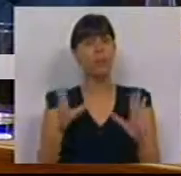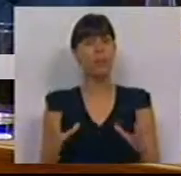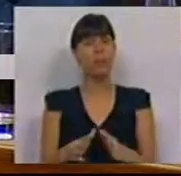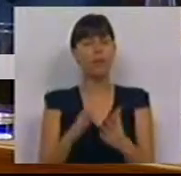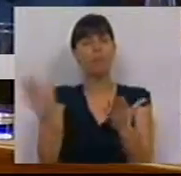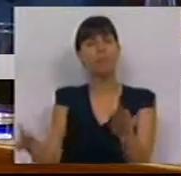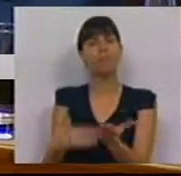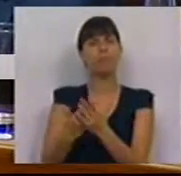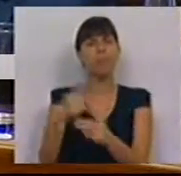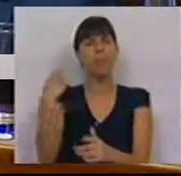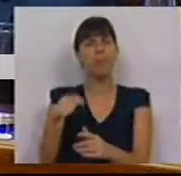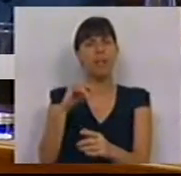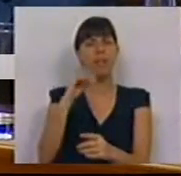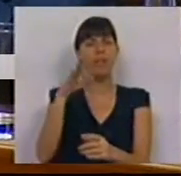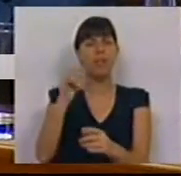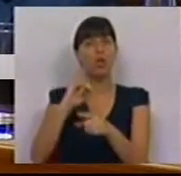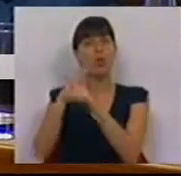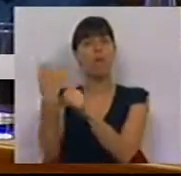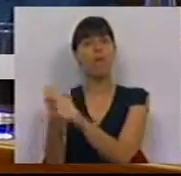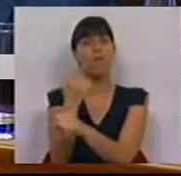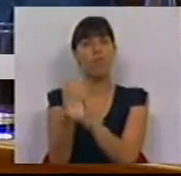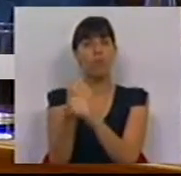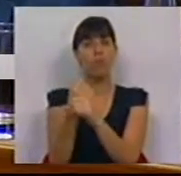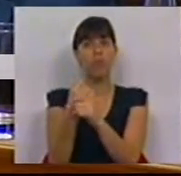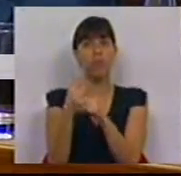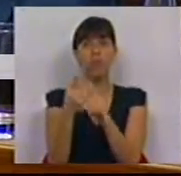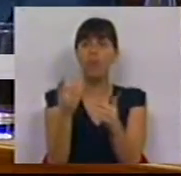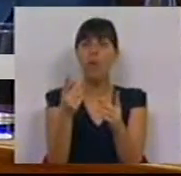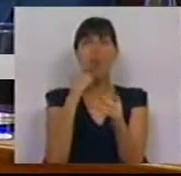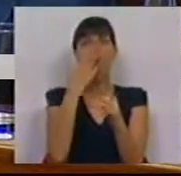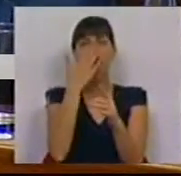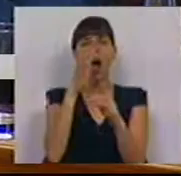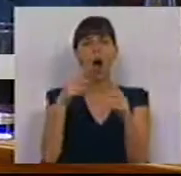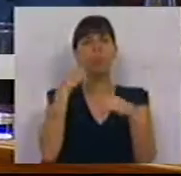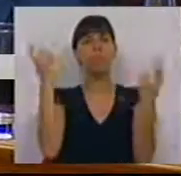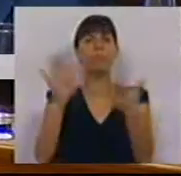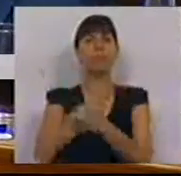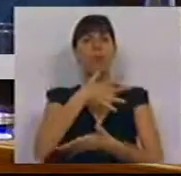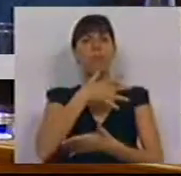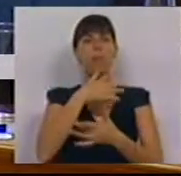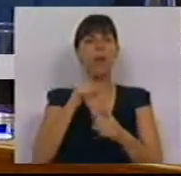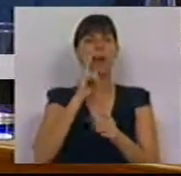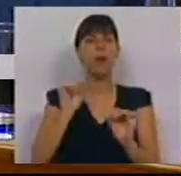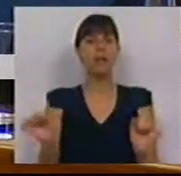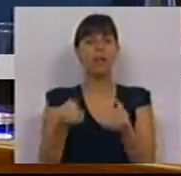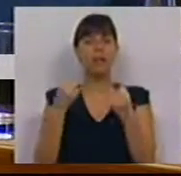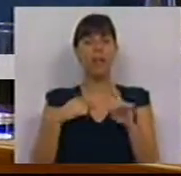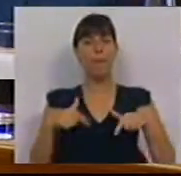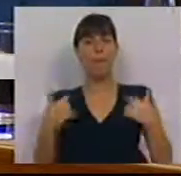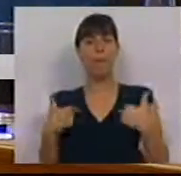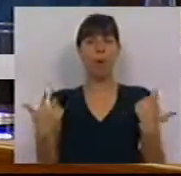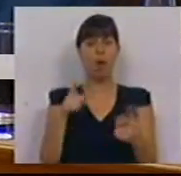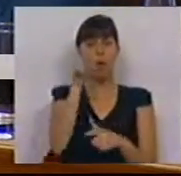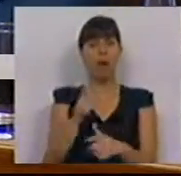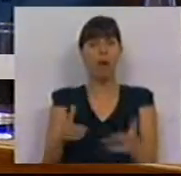apresentou o Presidente do ICFES e outro funcionário no cadafalso numa espécie de conferência de imprensa para salvar a si próprio.